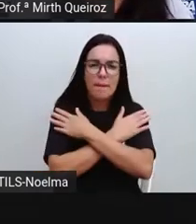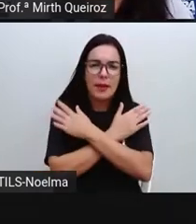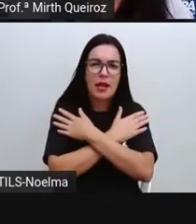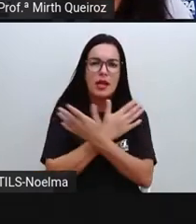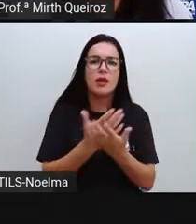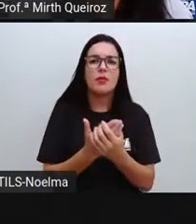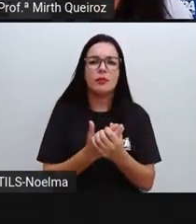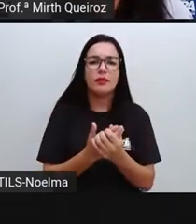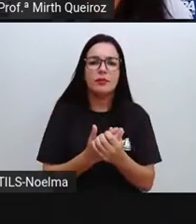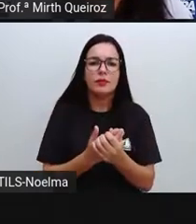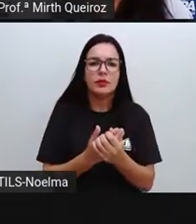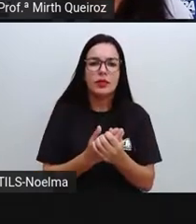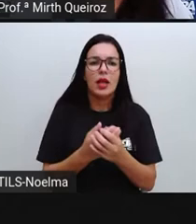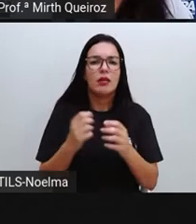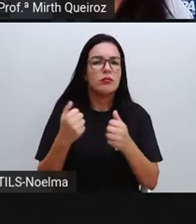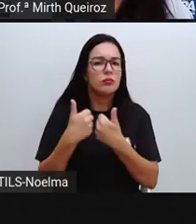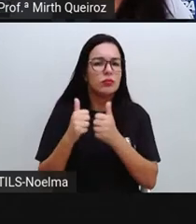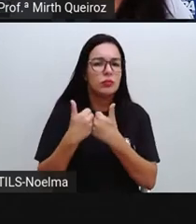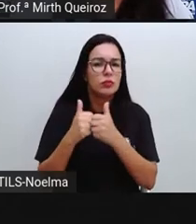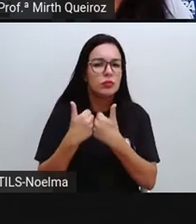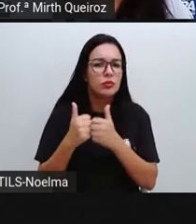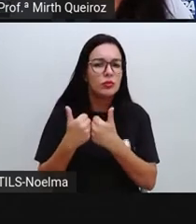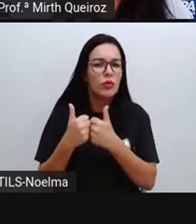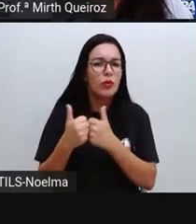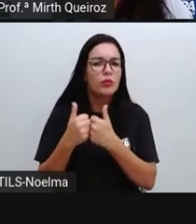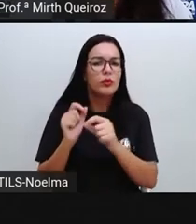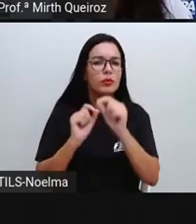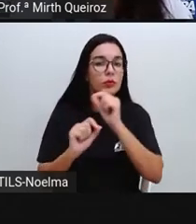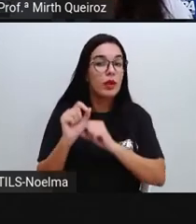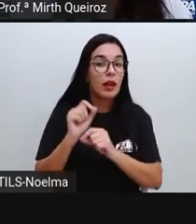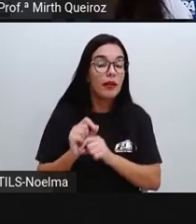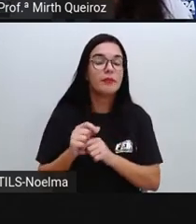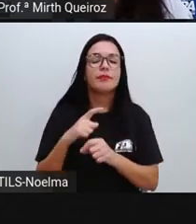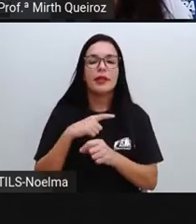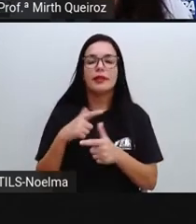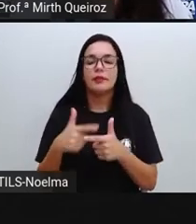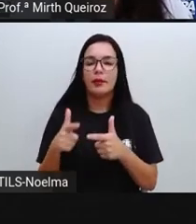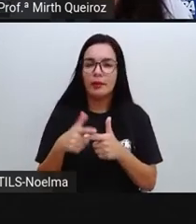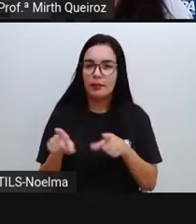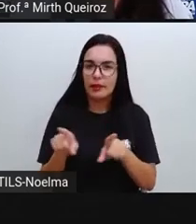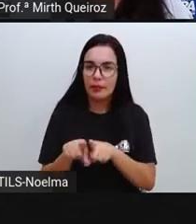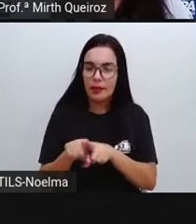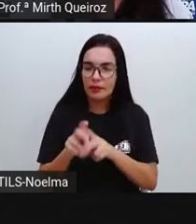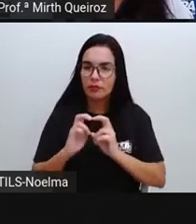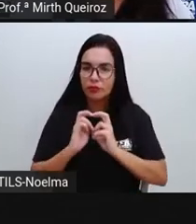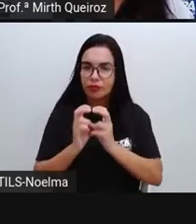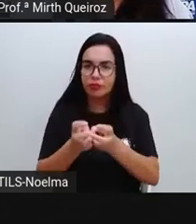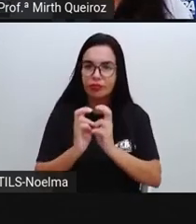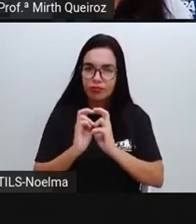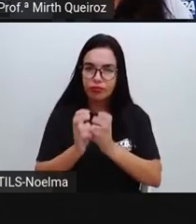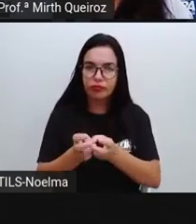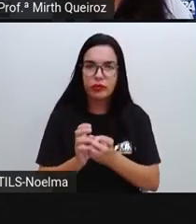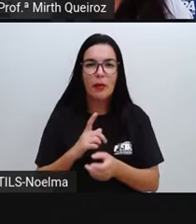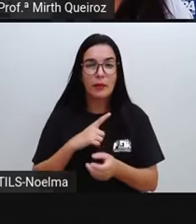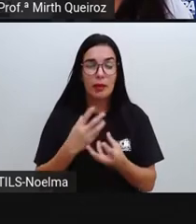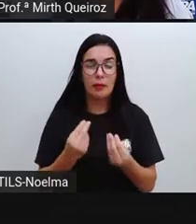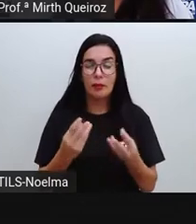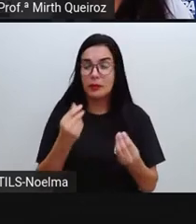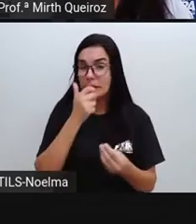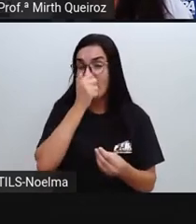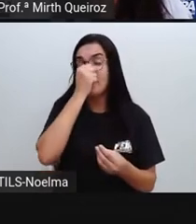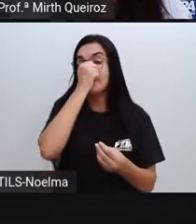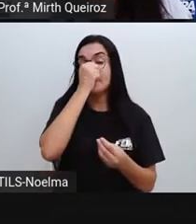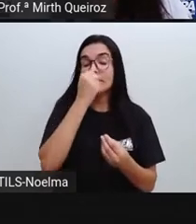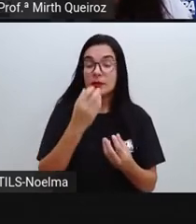Os equipamentos coletivos também, alguns problemas que a gente enfrenta devido à grande quantidade de pessoas,